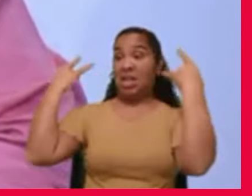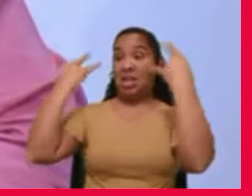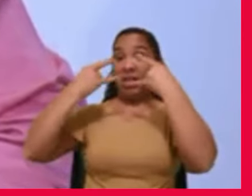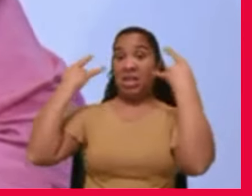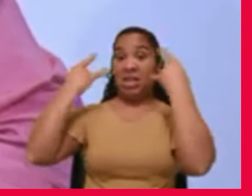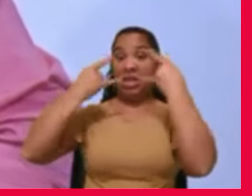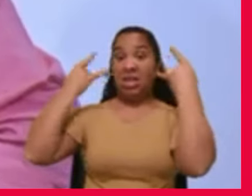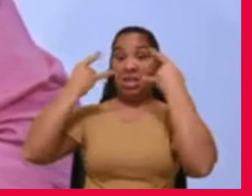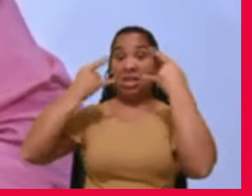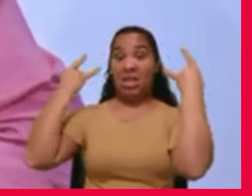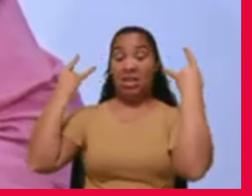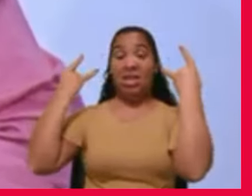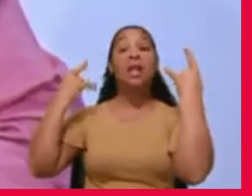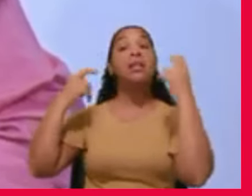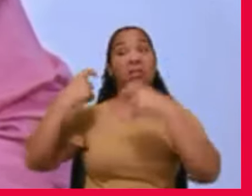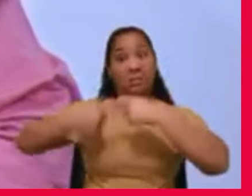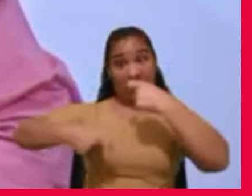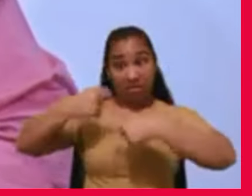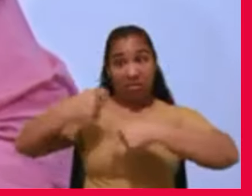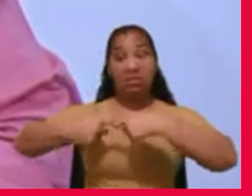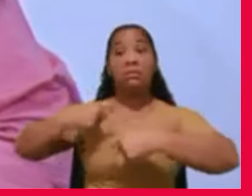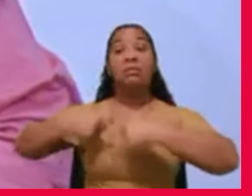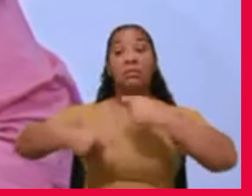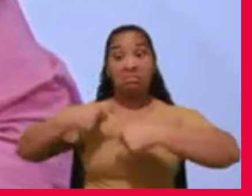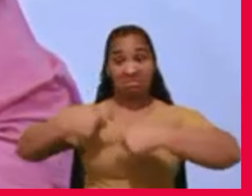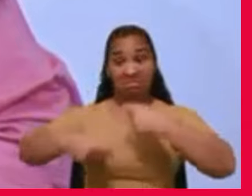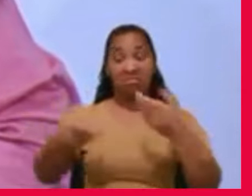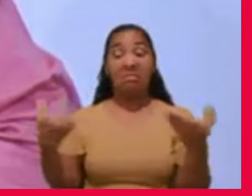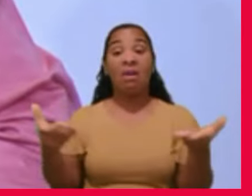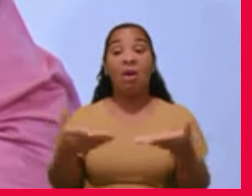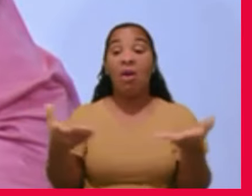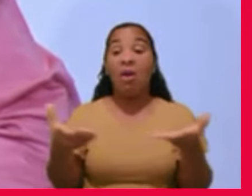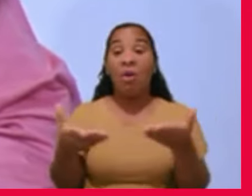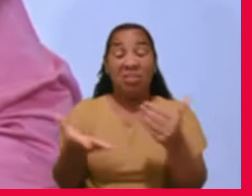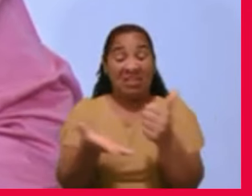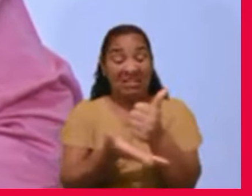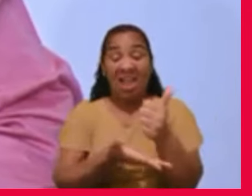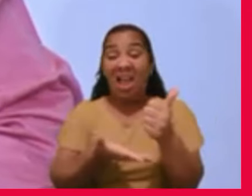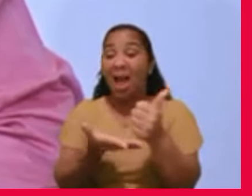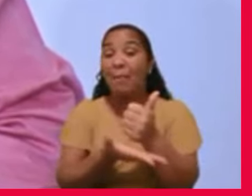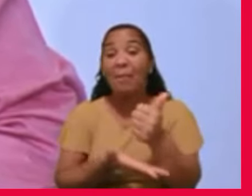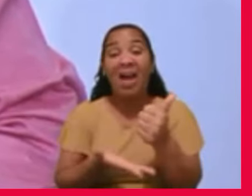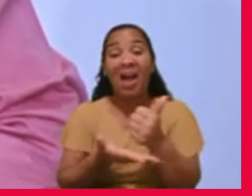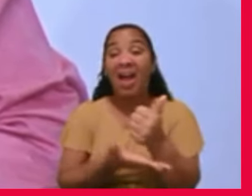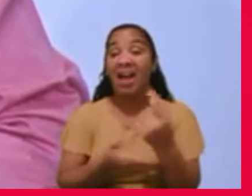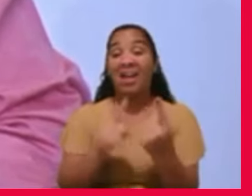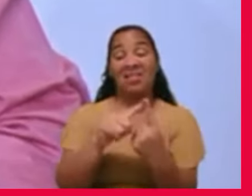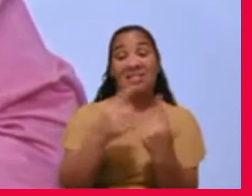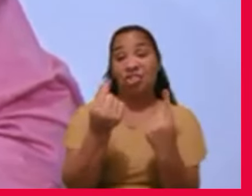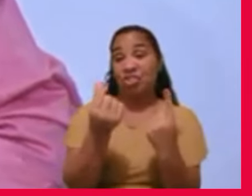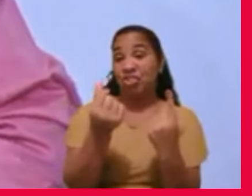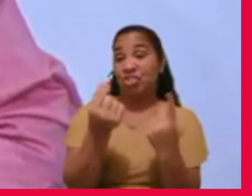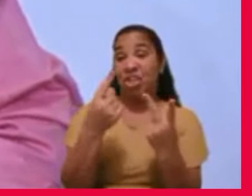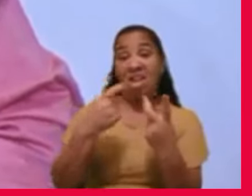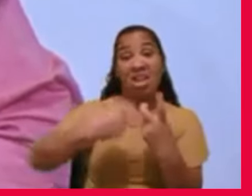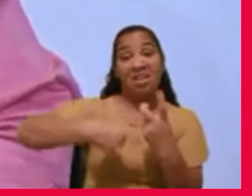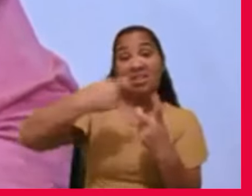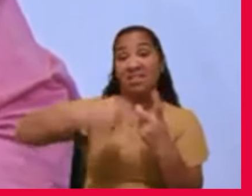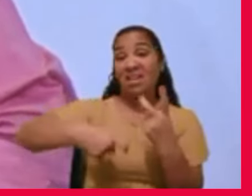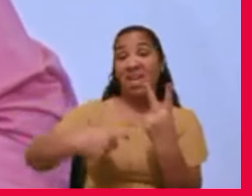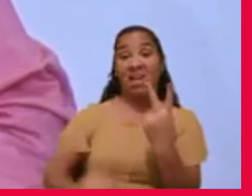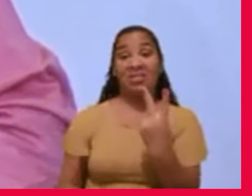sexuais, que hoje são a base dos relacionamentos humanos. Desta forma,